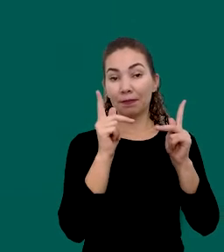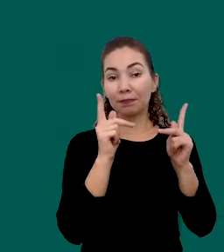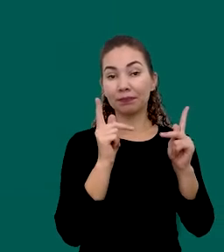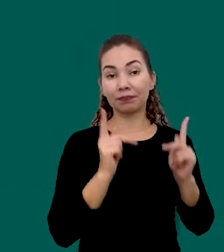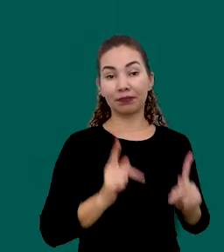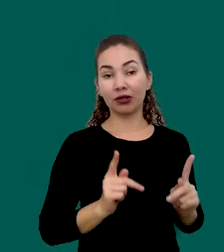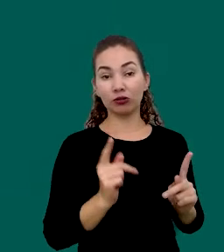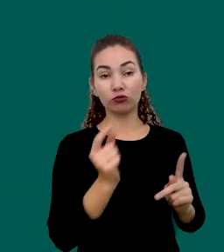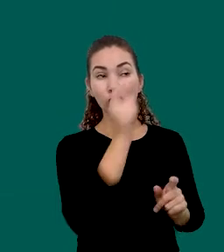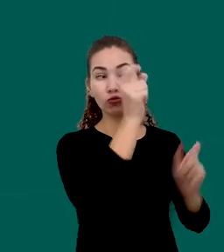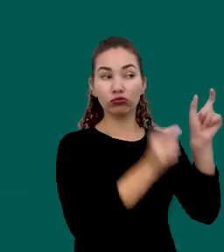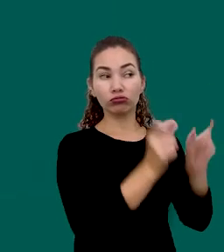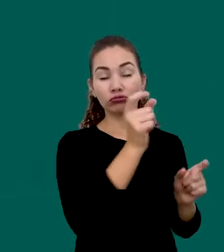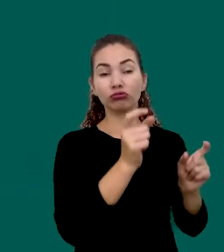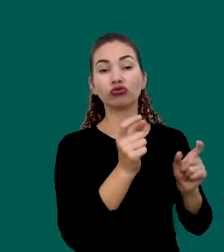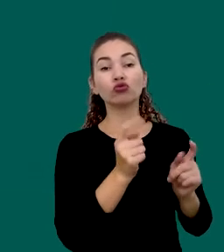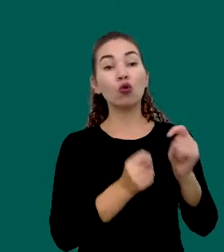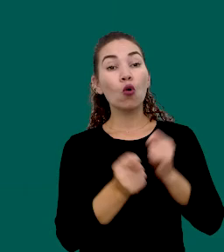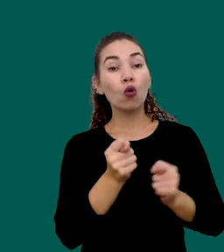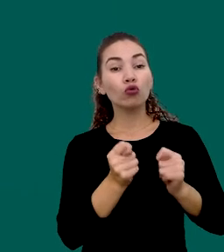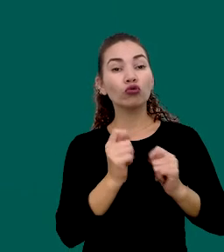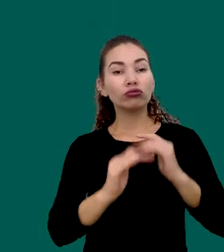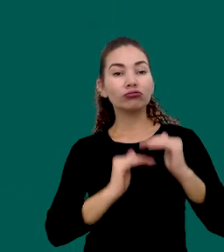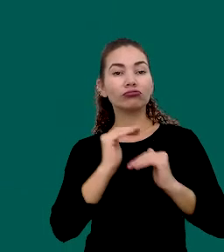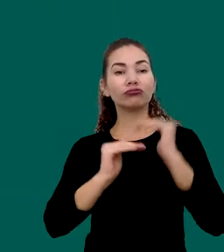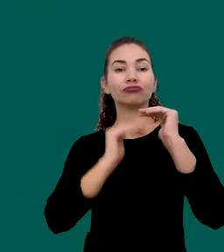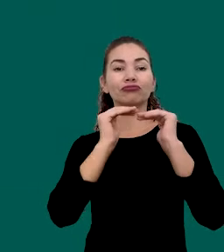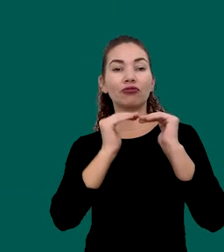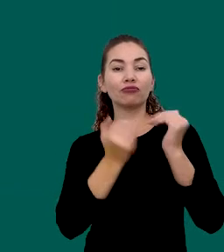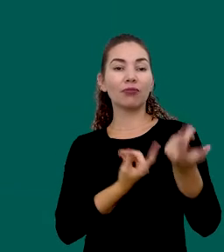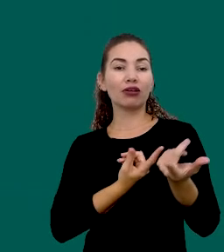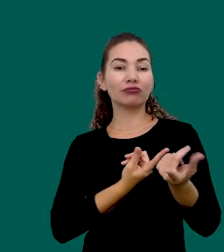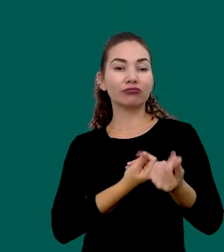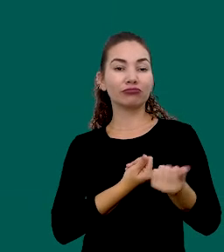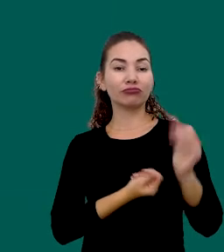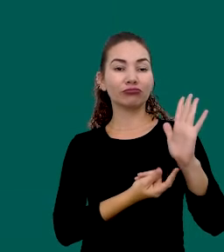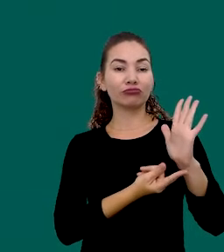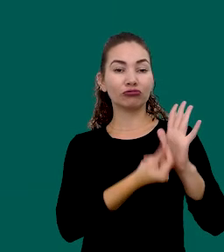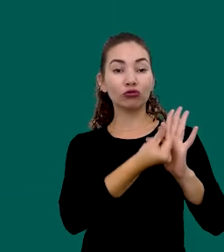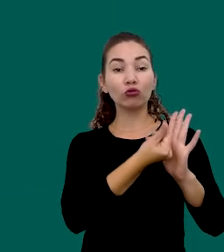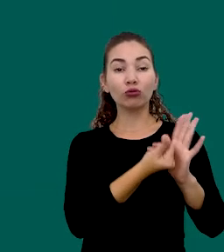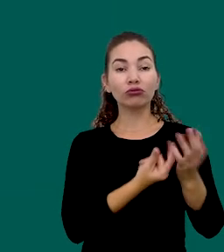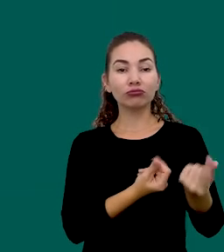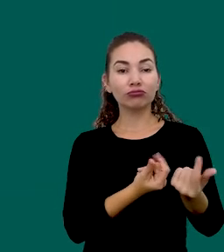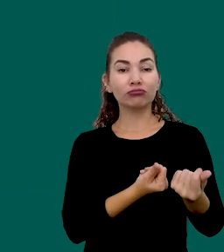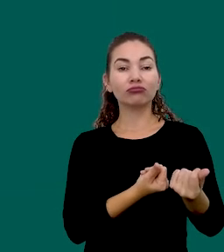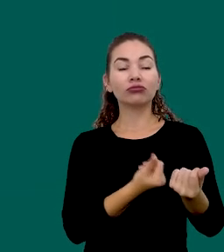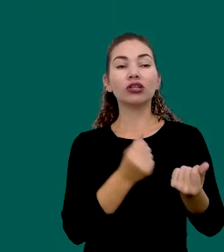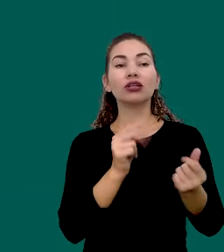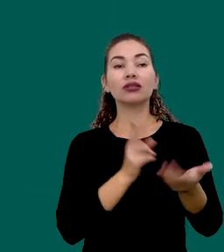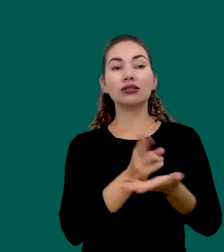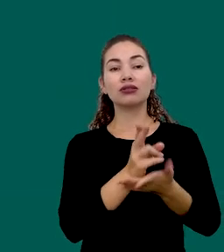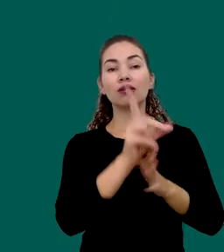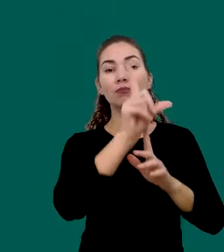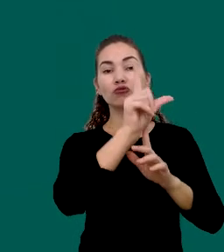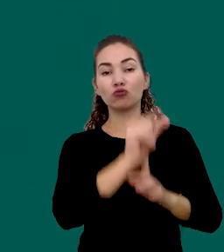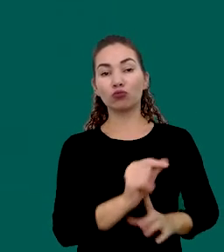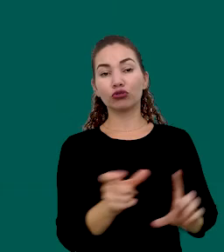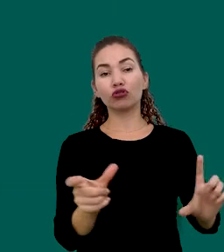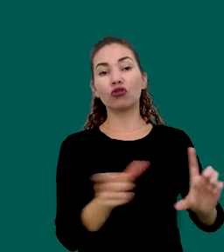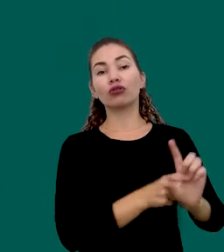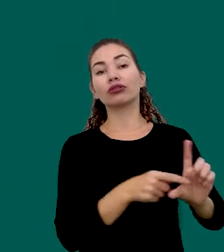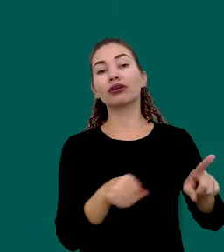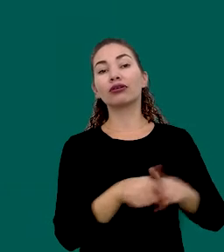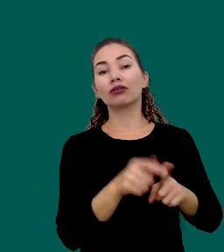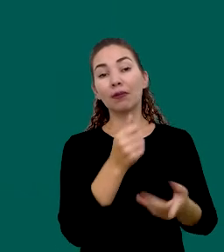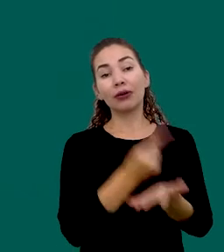controle E desenvolvimento Do seu orçamento Visando sempre Uma redução Do nível De endividamento E de